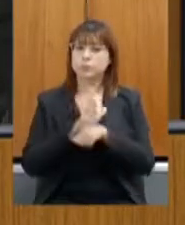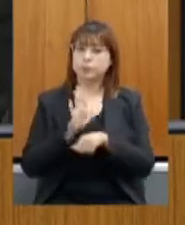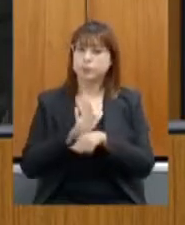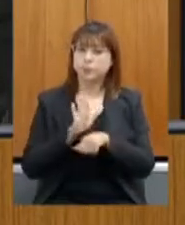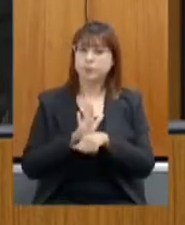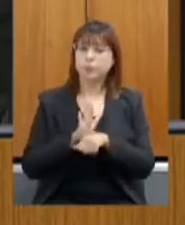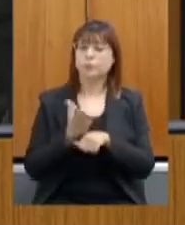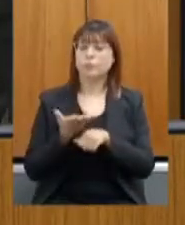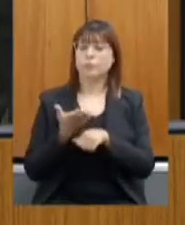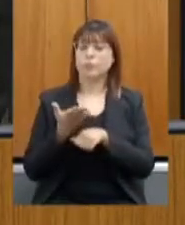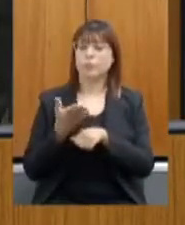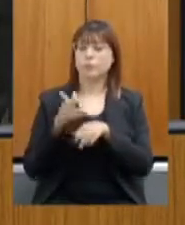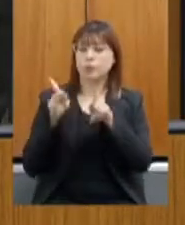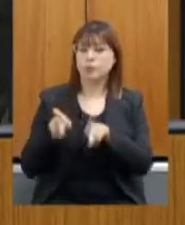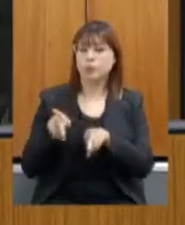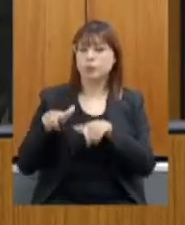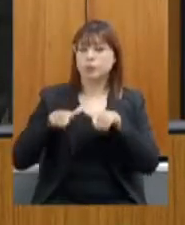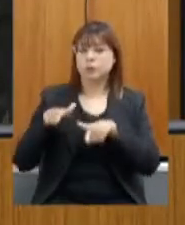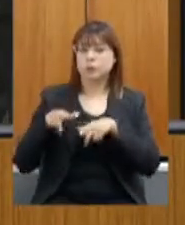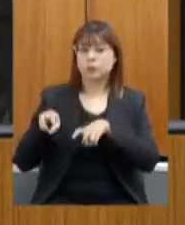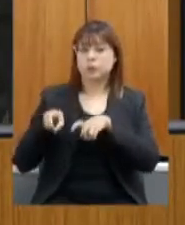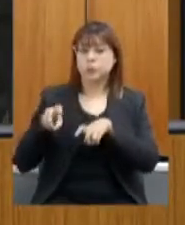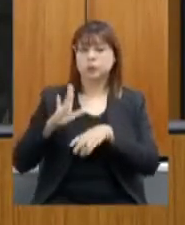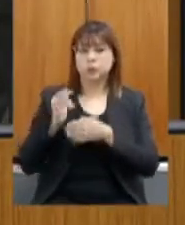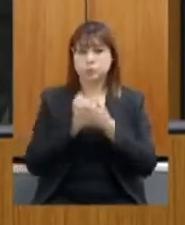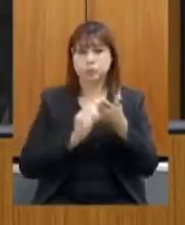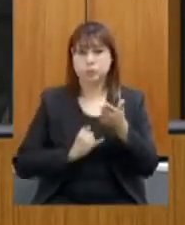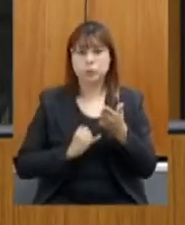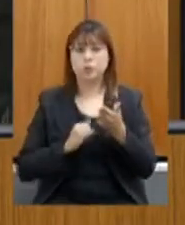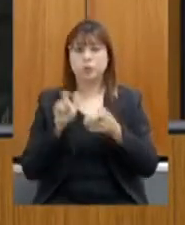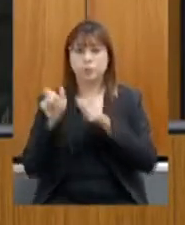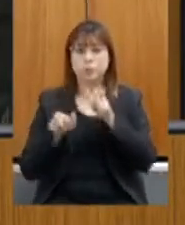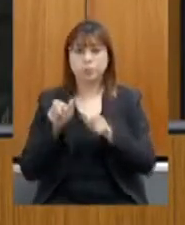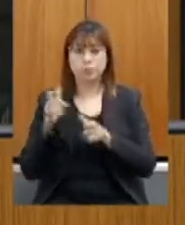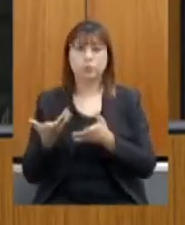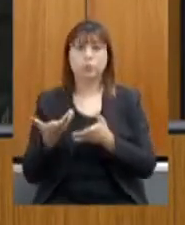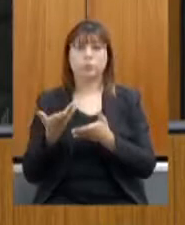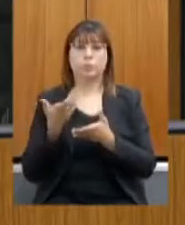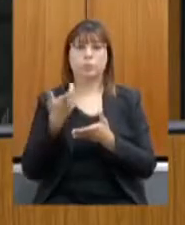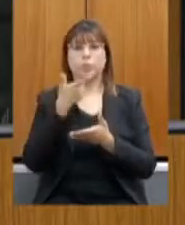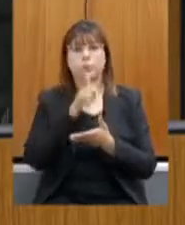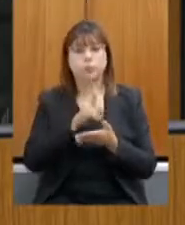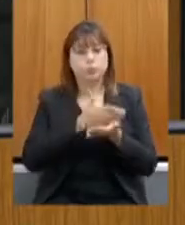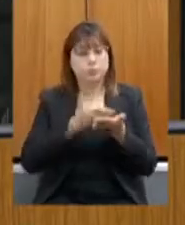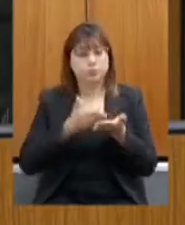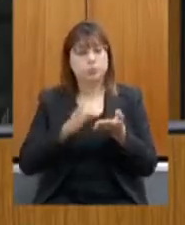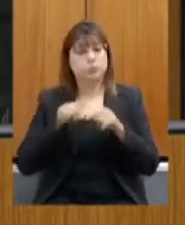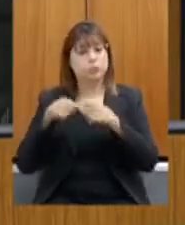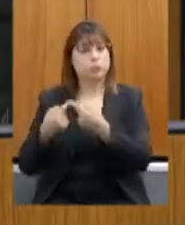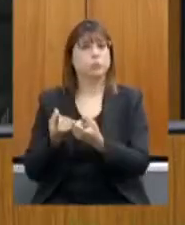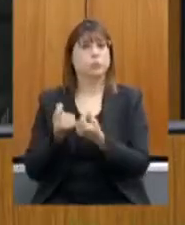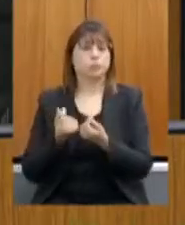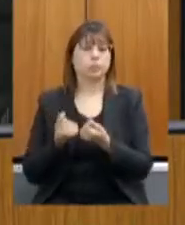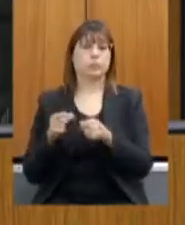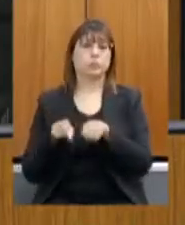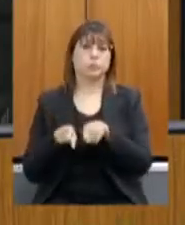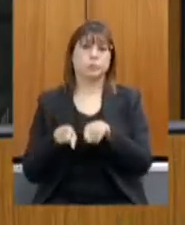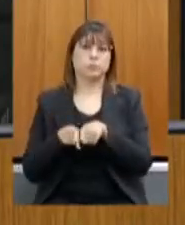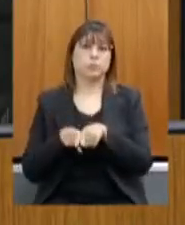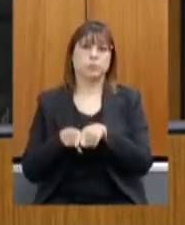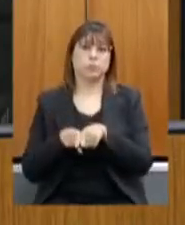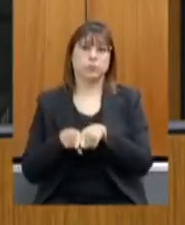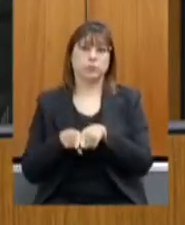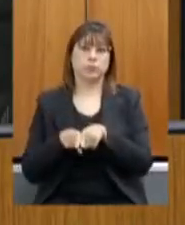produtores rurais inscritos como pessoa física a linhas de créditos oferecidas por esta instituição